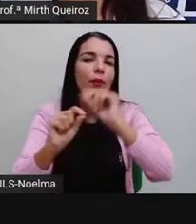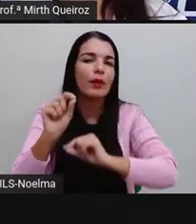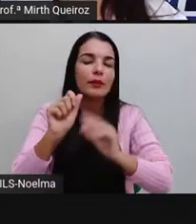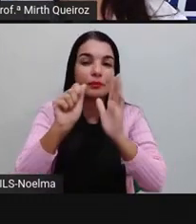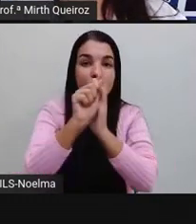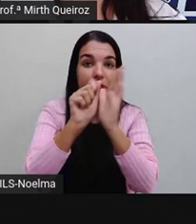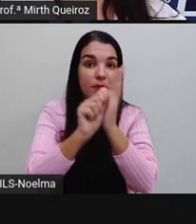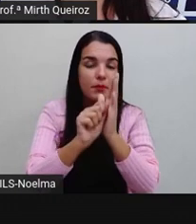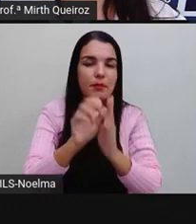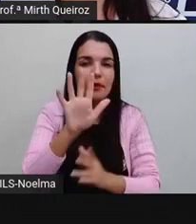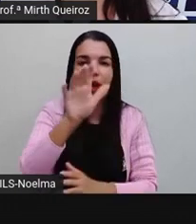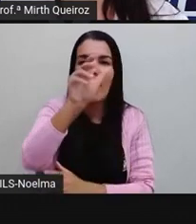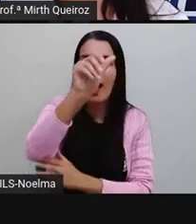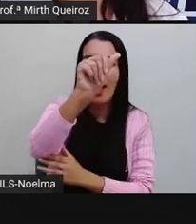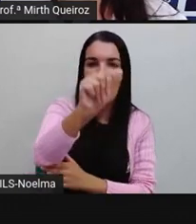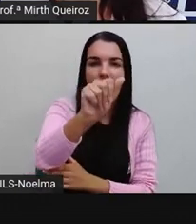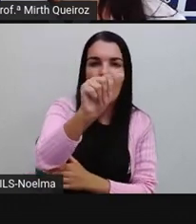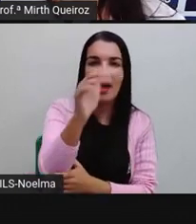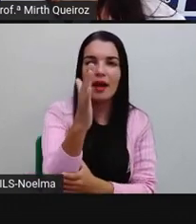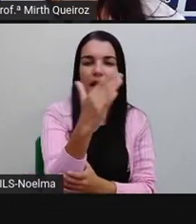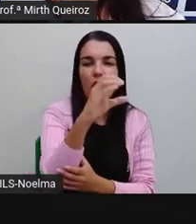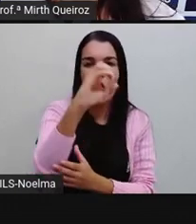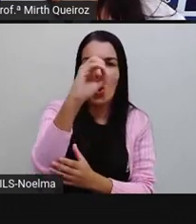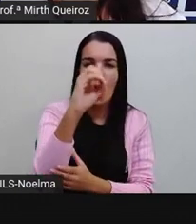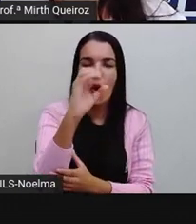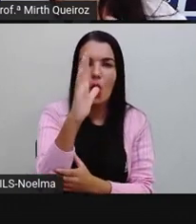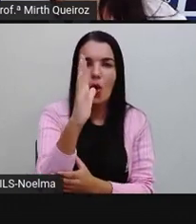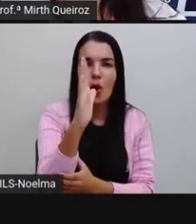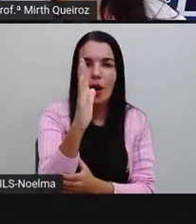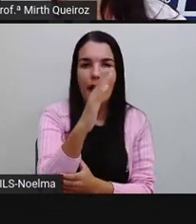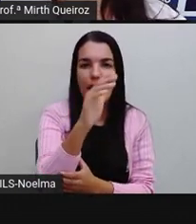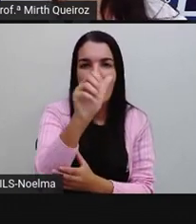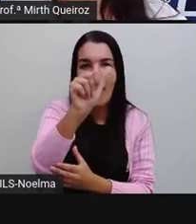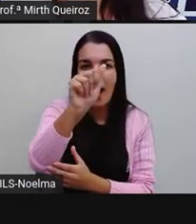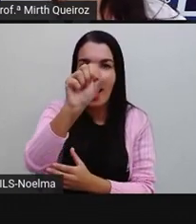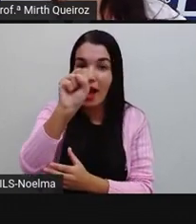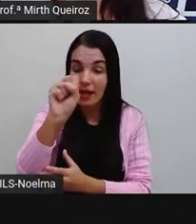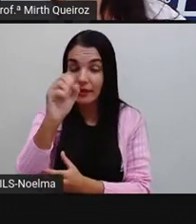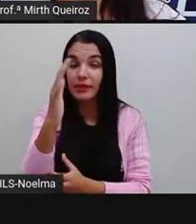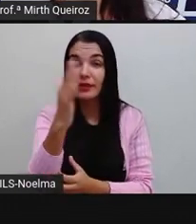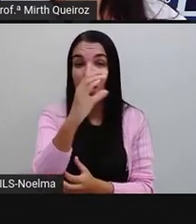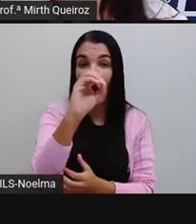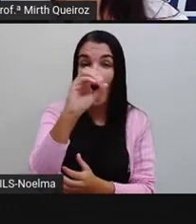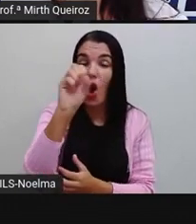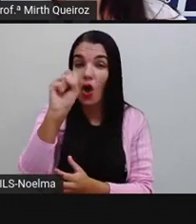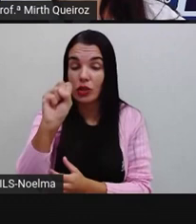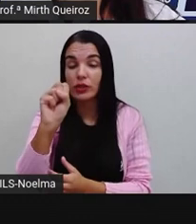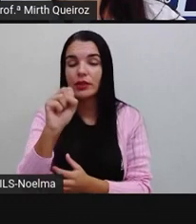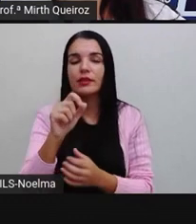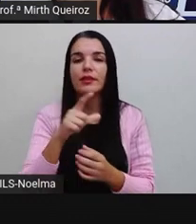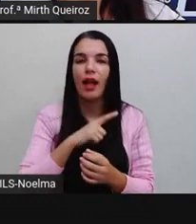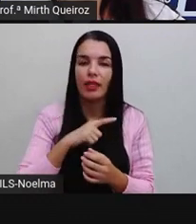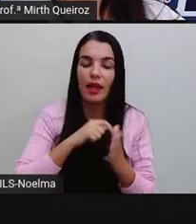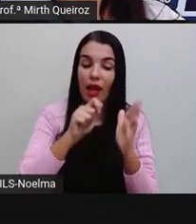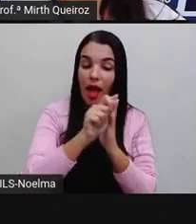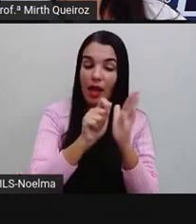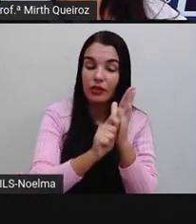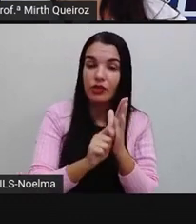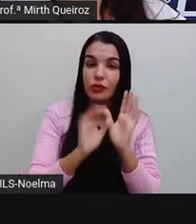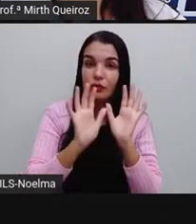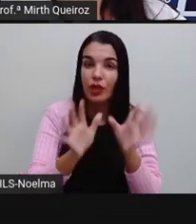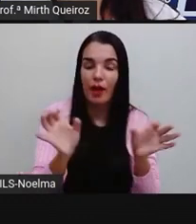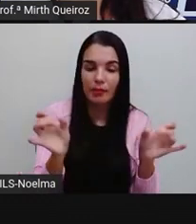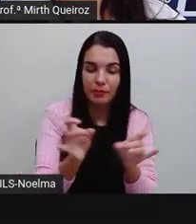os artigos? A, O, As, Os. Os artigos definidos.